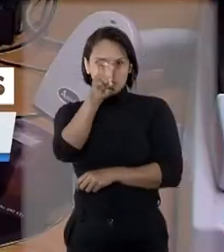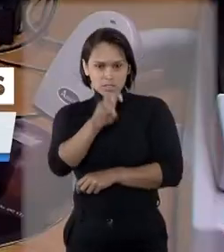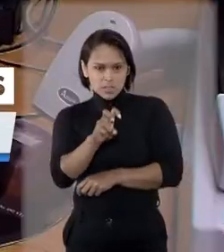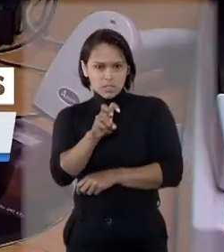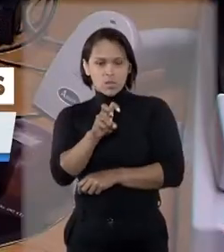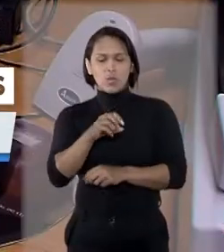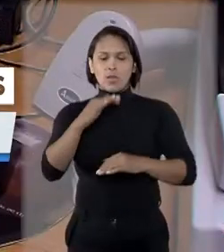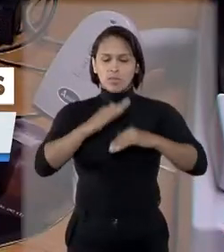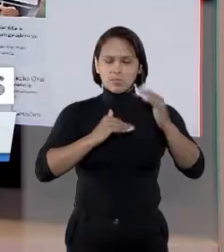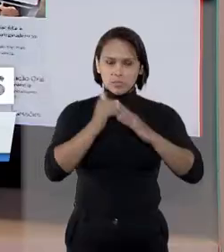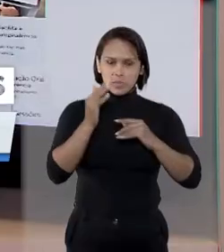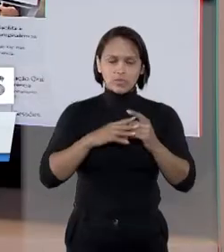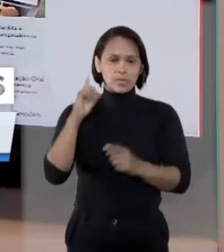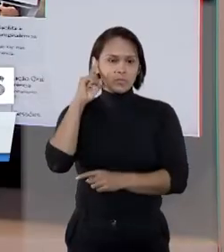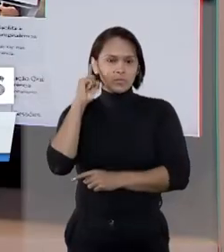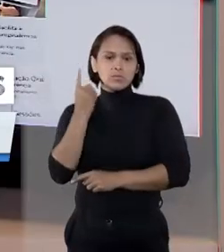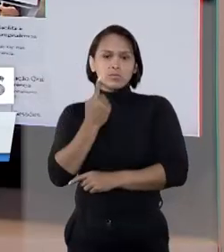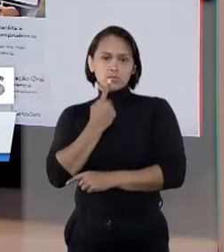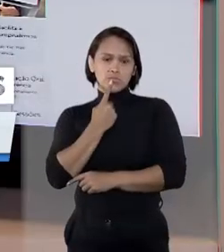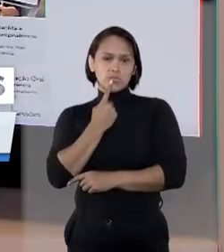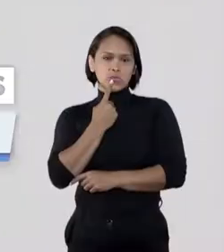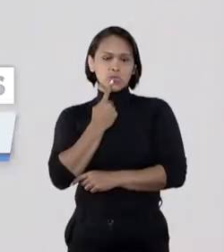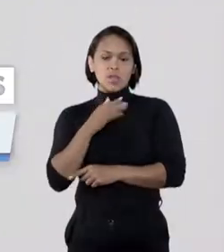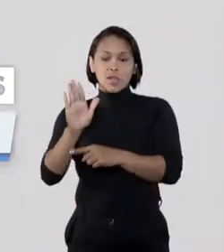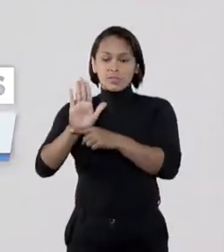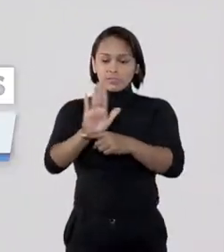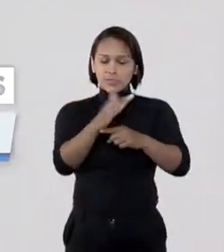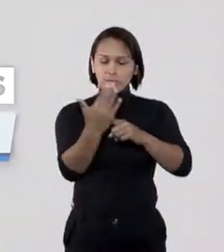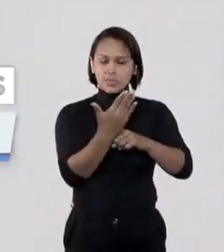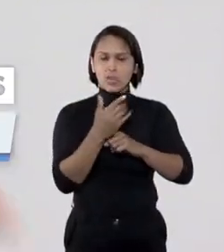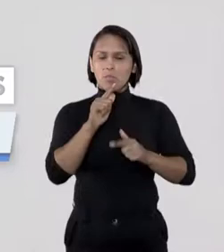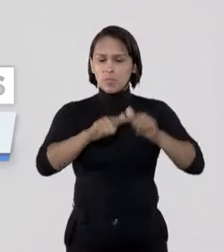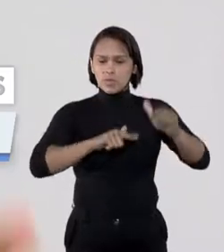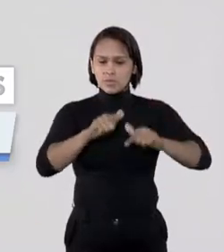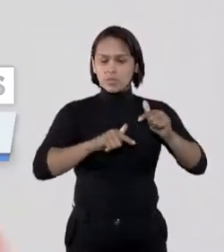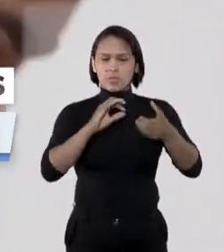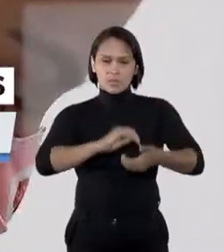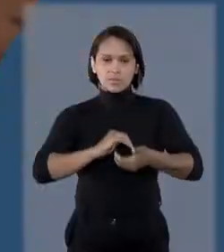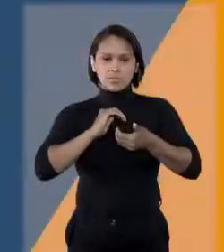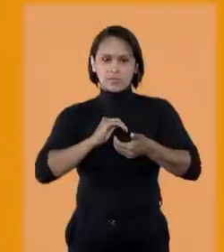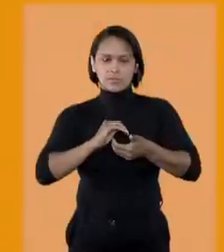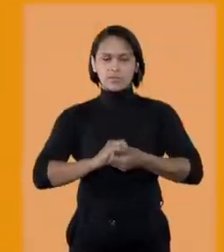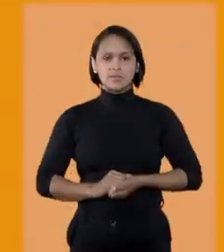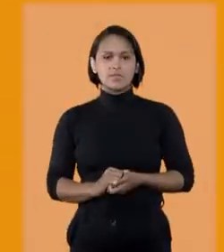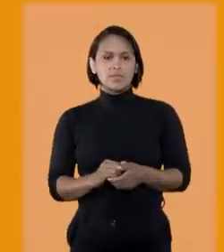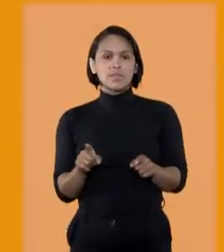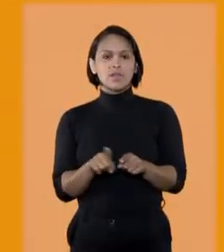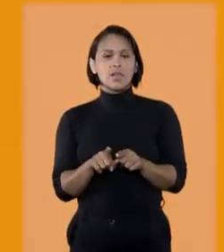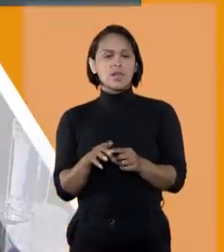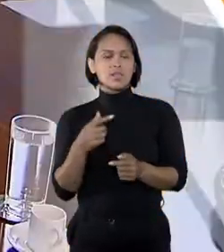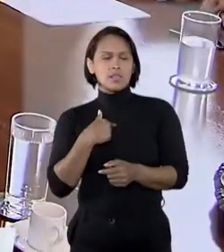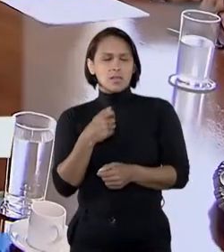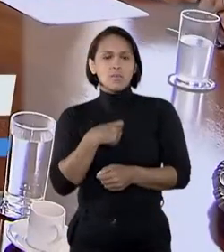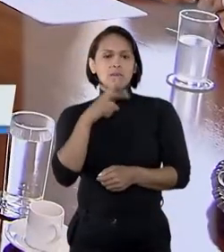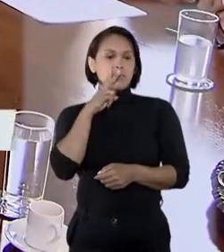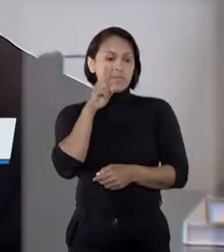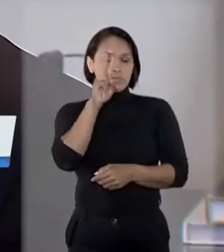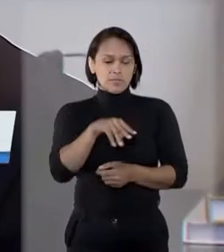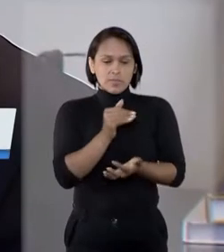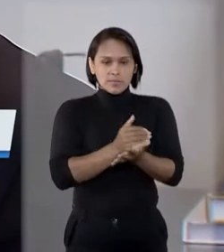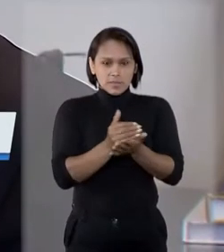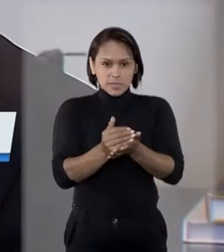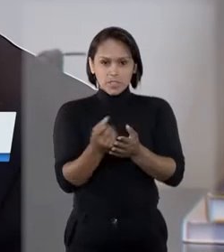profissionais com deficiência auditiva que contribuem para o funcionamento da corte. E mais, em